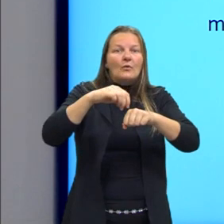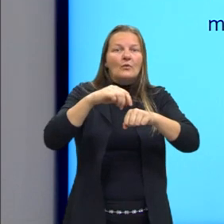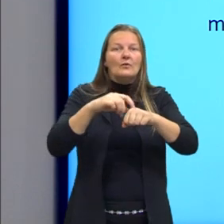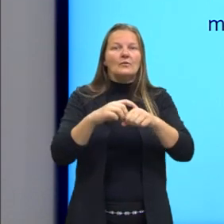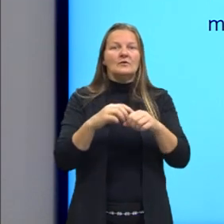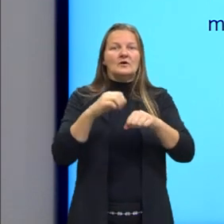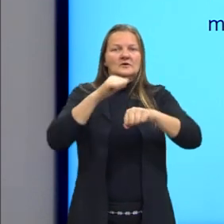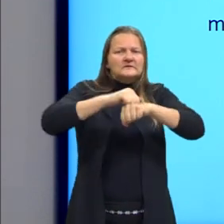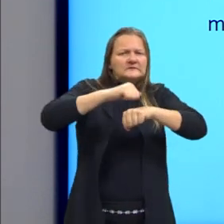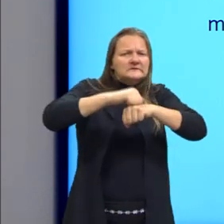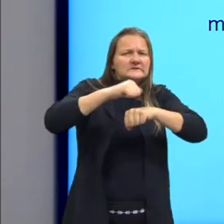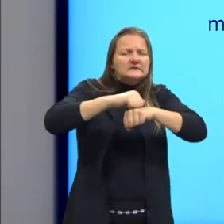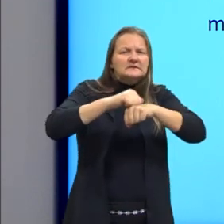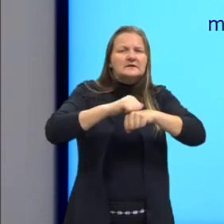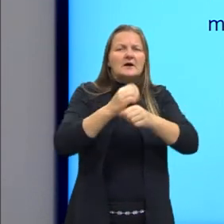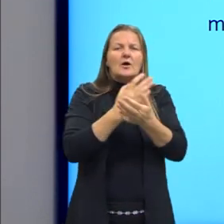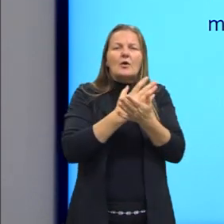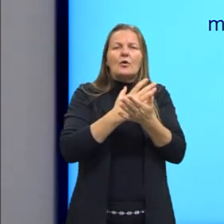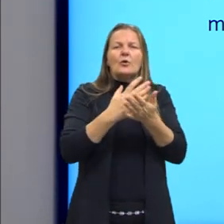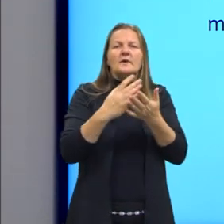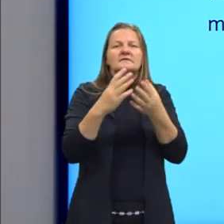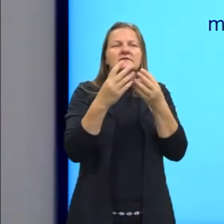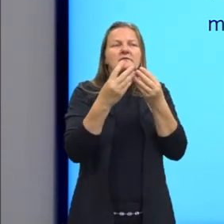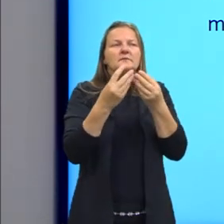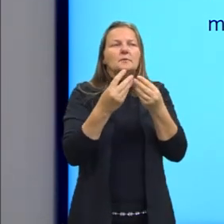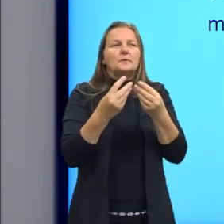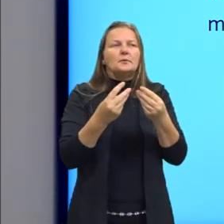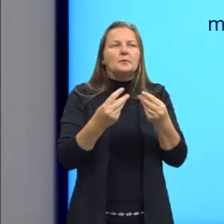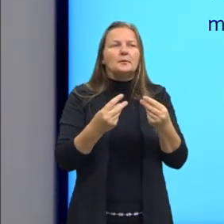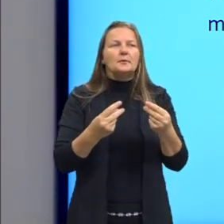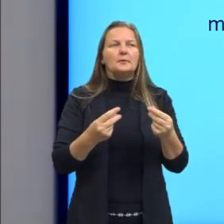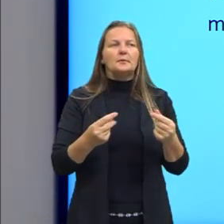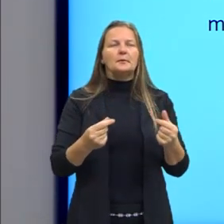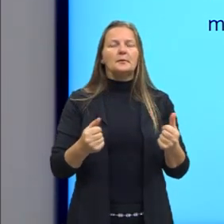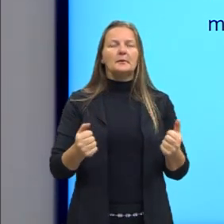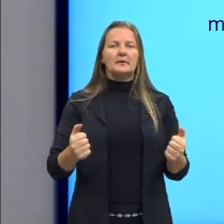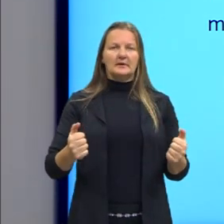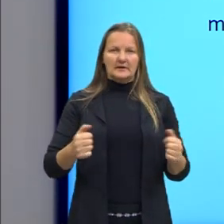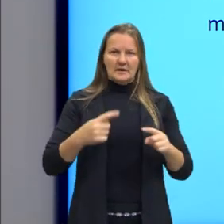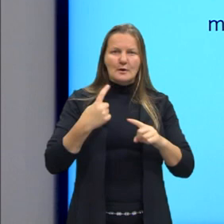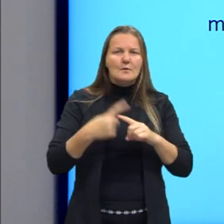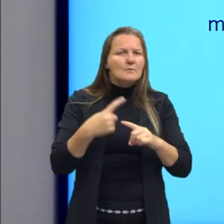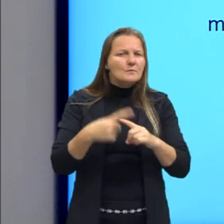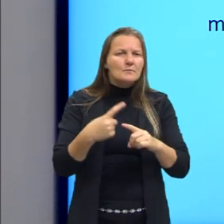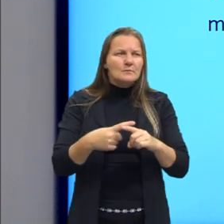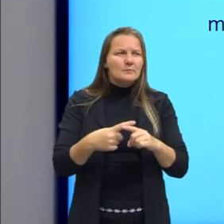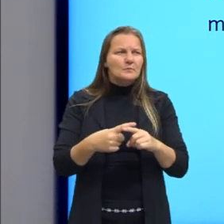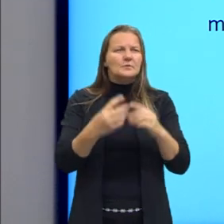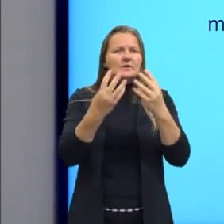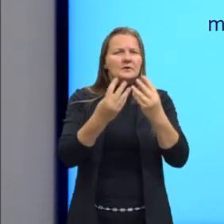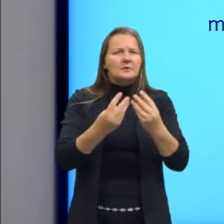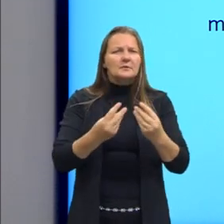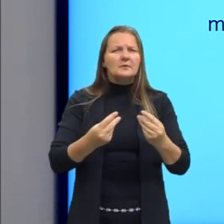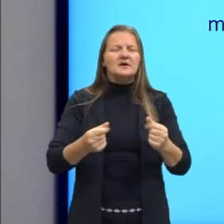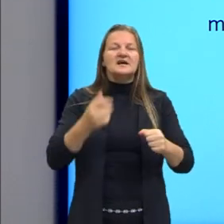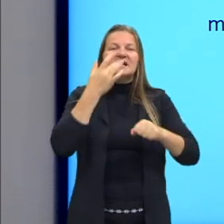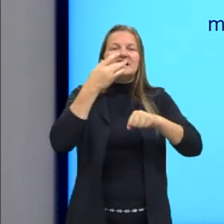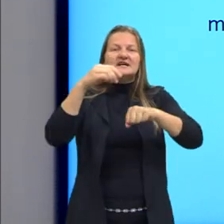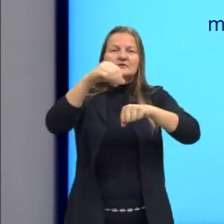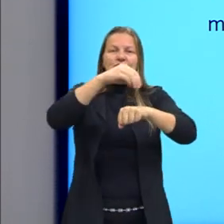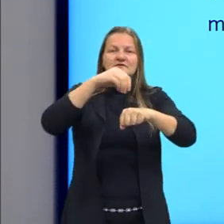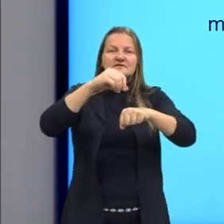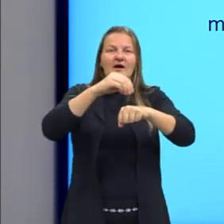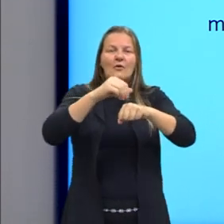congelada, né? Ele começa a derreter. Por quê? Porque isso, o sal, ele